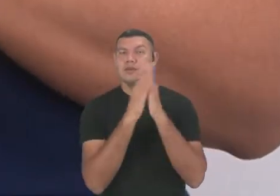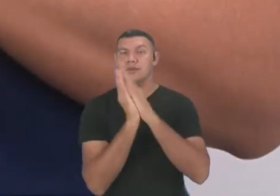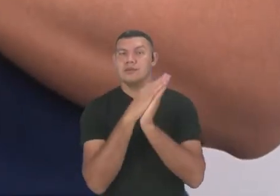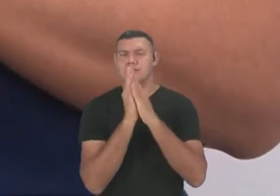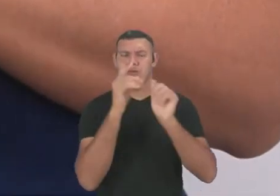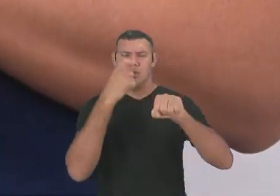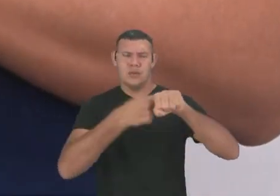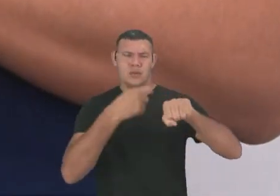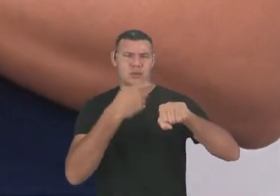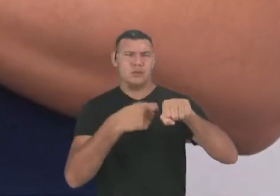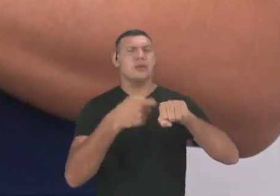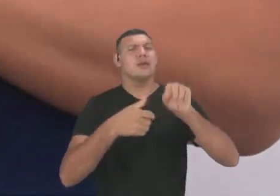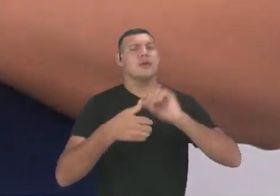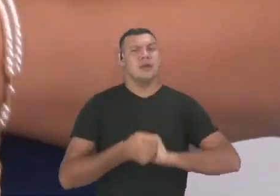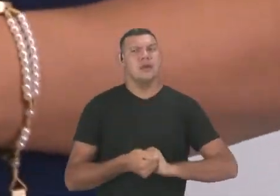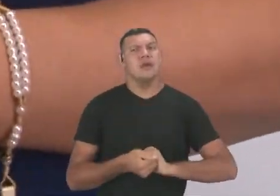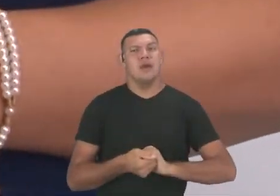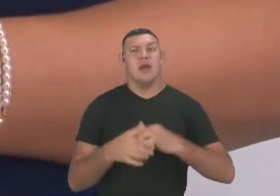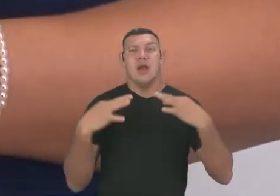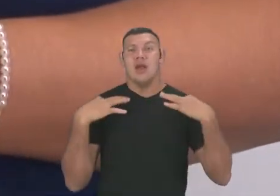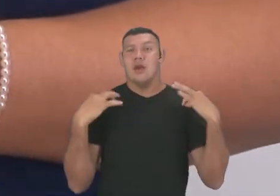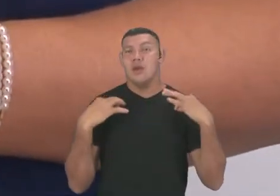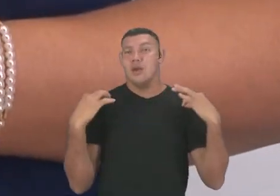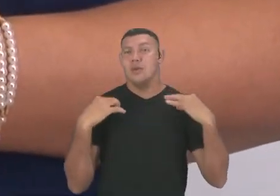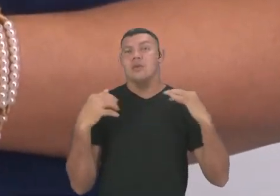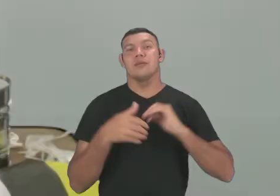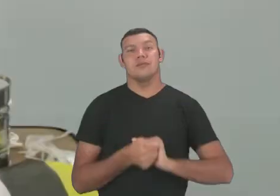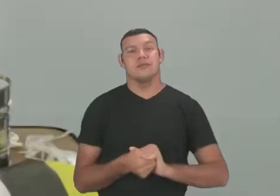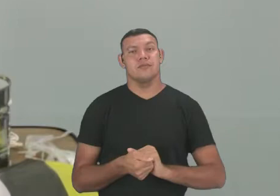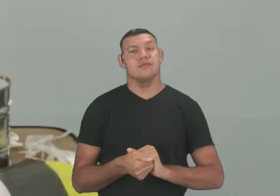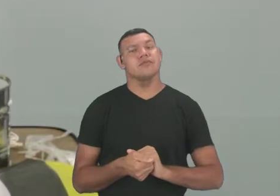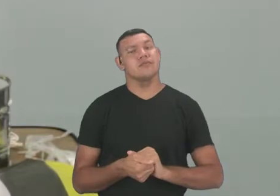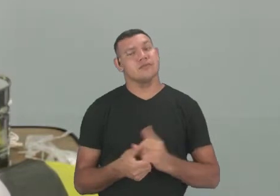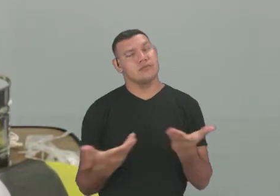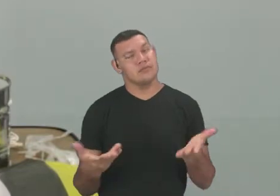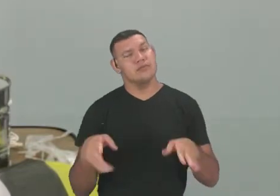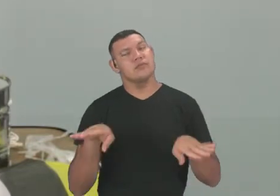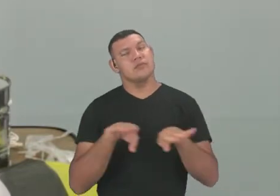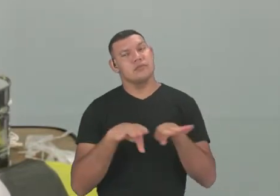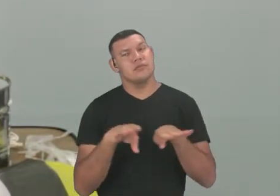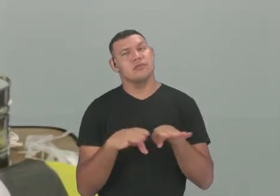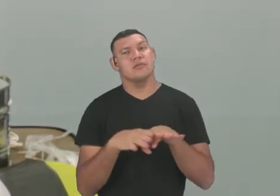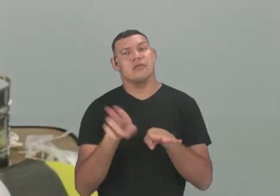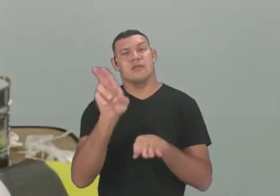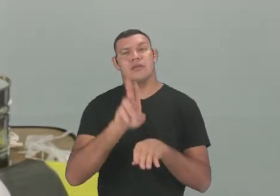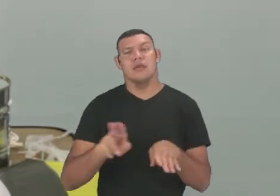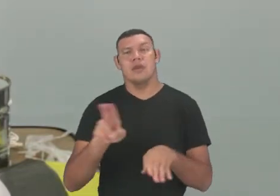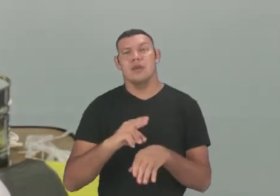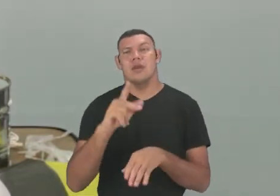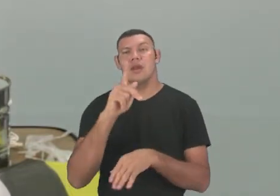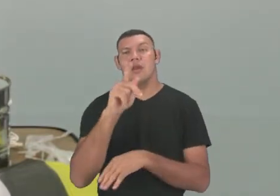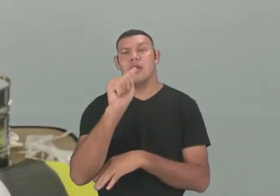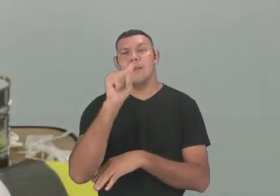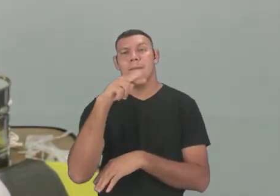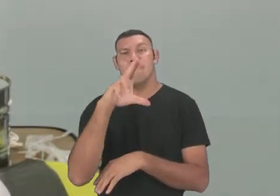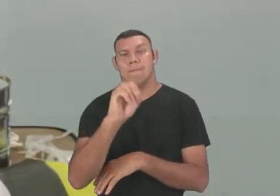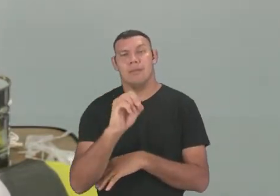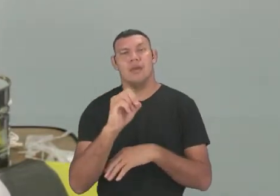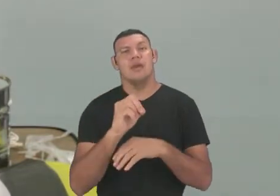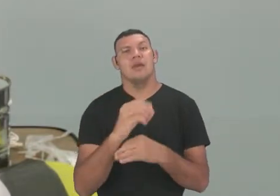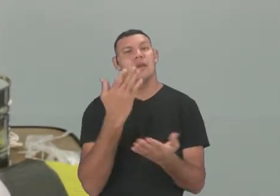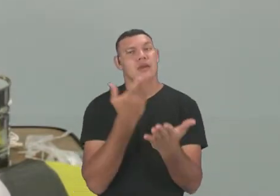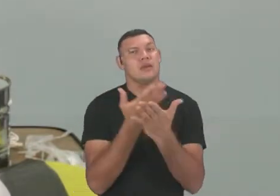firme, resistente, a roupa desta boneca é de tecido. Então, como a gente viu na aula